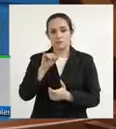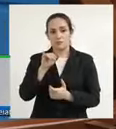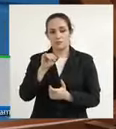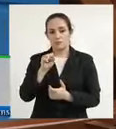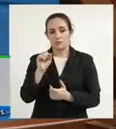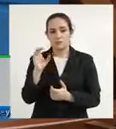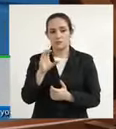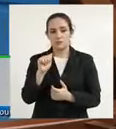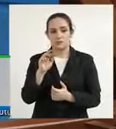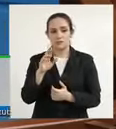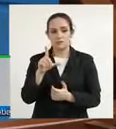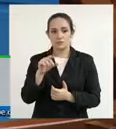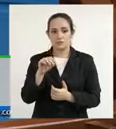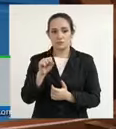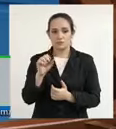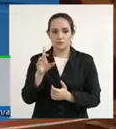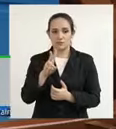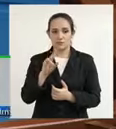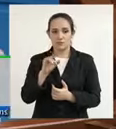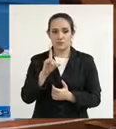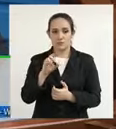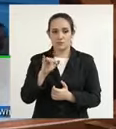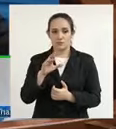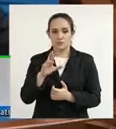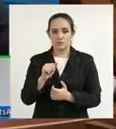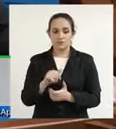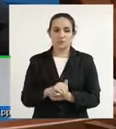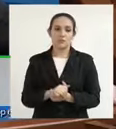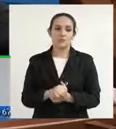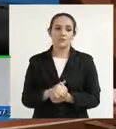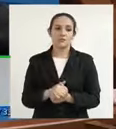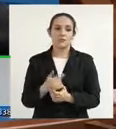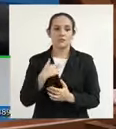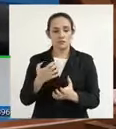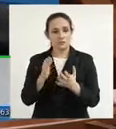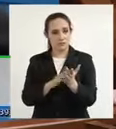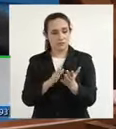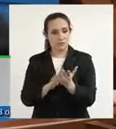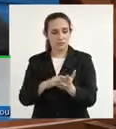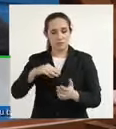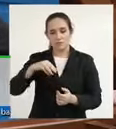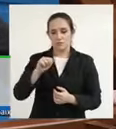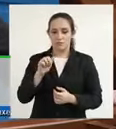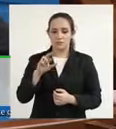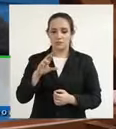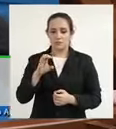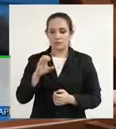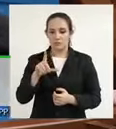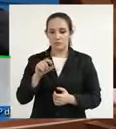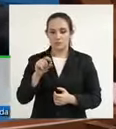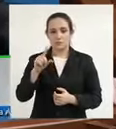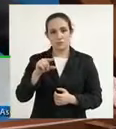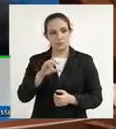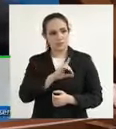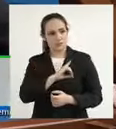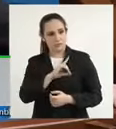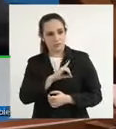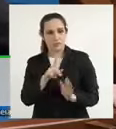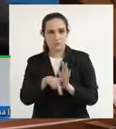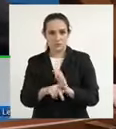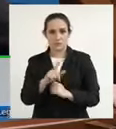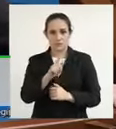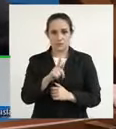eu quero aqui parabenizar doutor Marcelo Vargas, delegado-geral do DGPC.